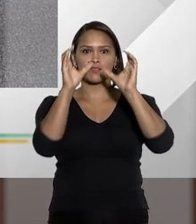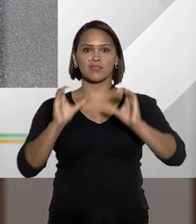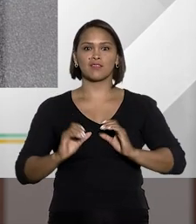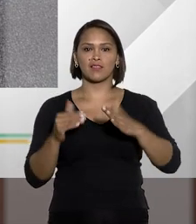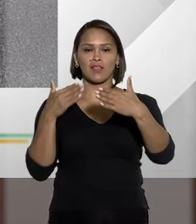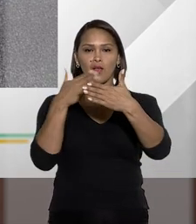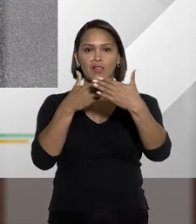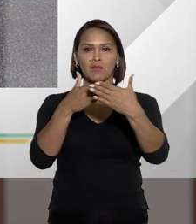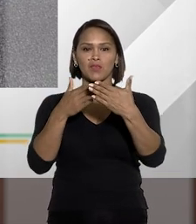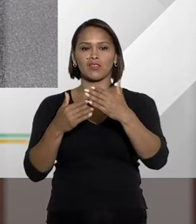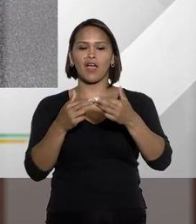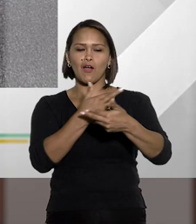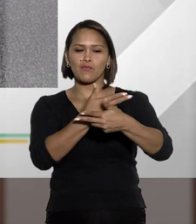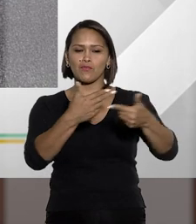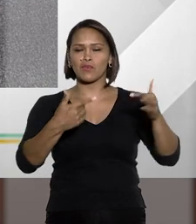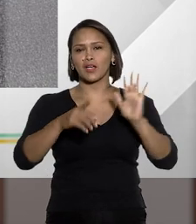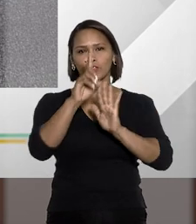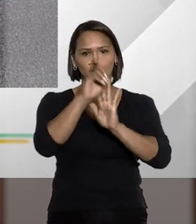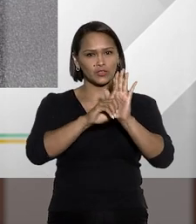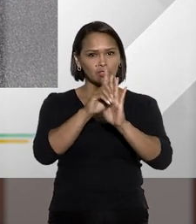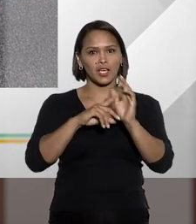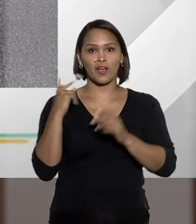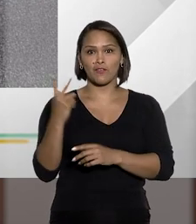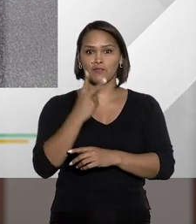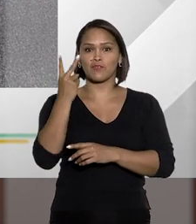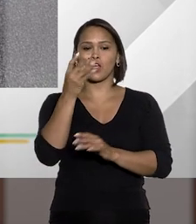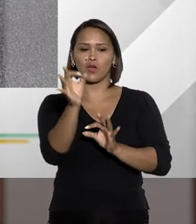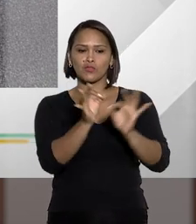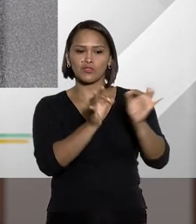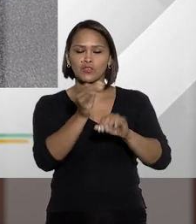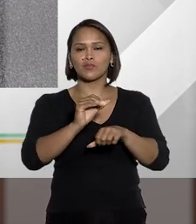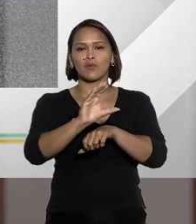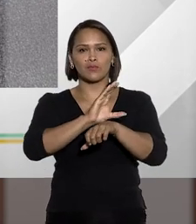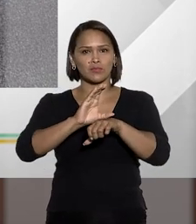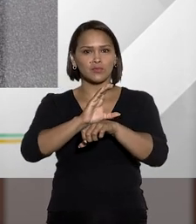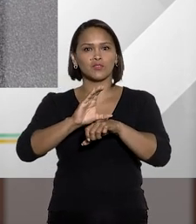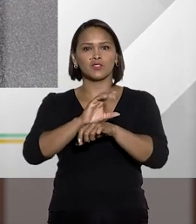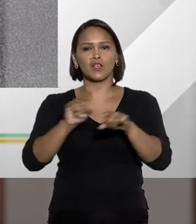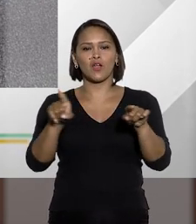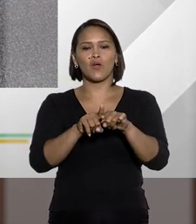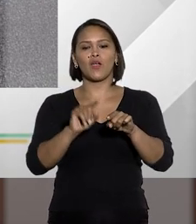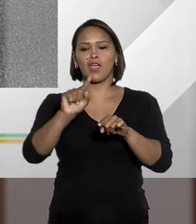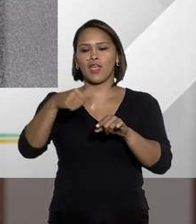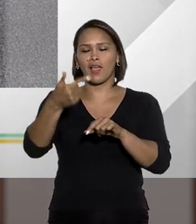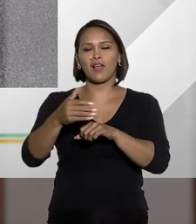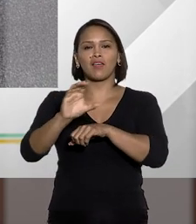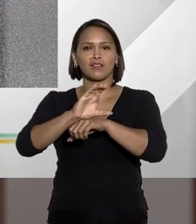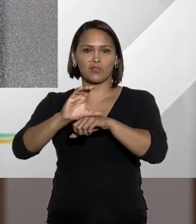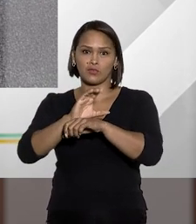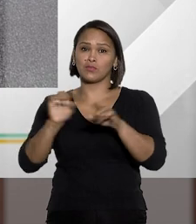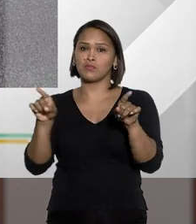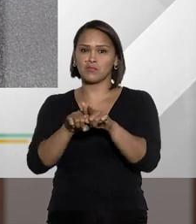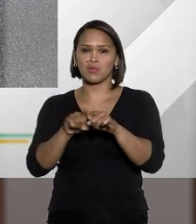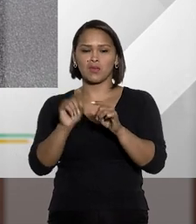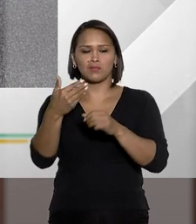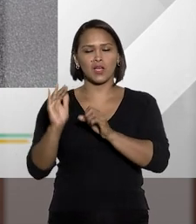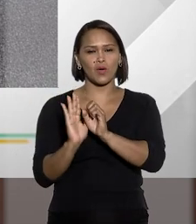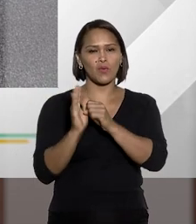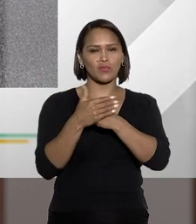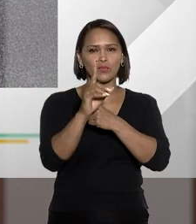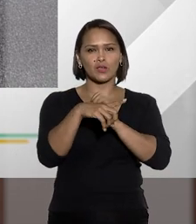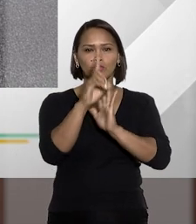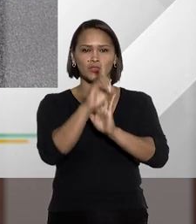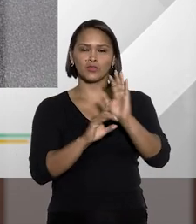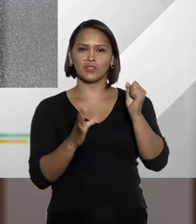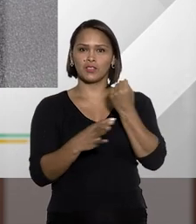cidadãos de forma limitada por diversos direitos e valores de ordem constitucional e infraconstitucional a fim de